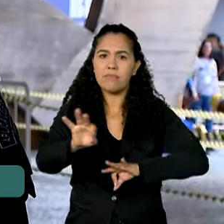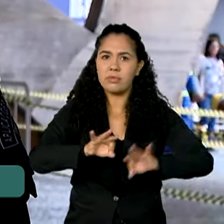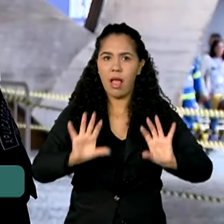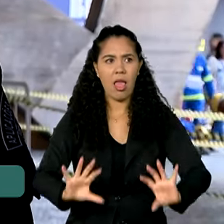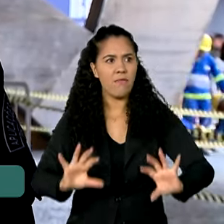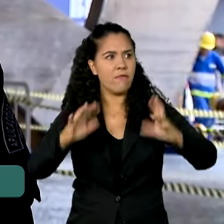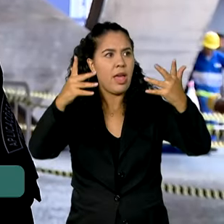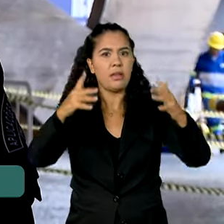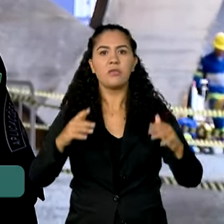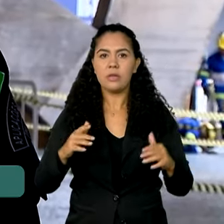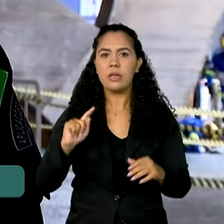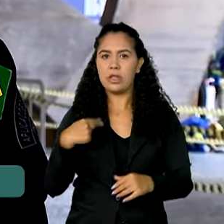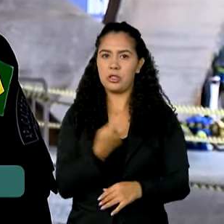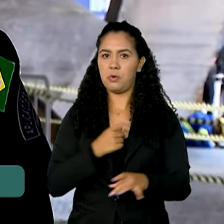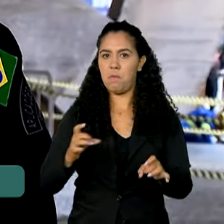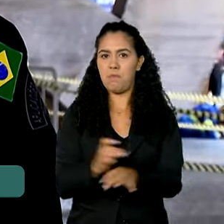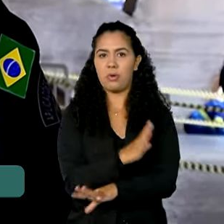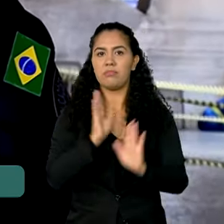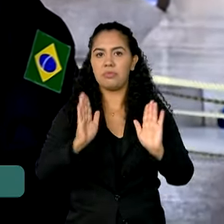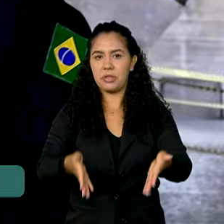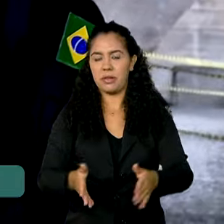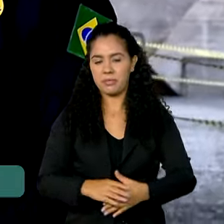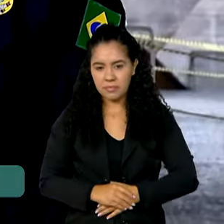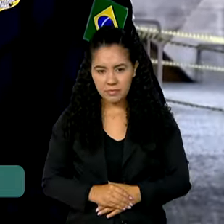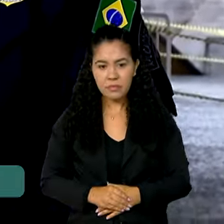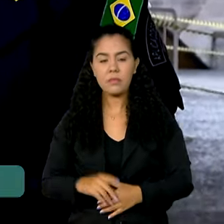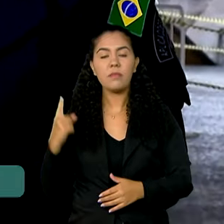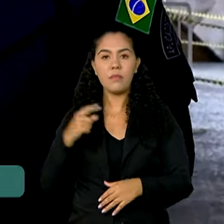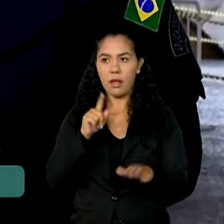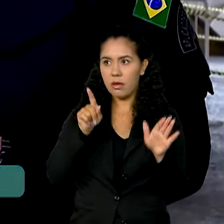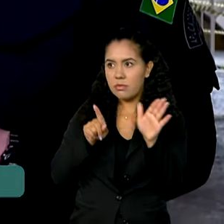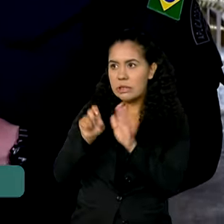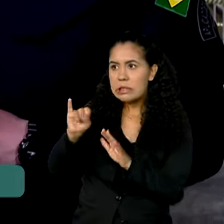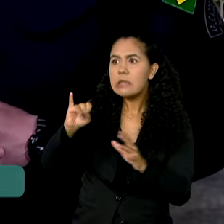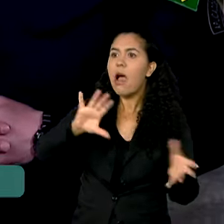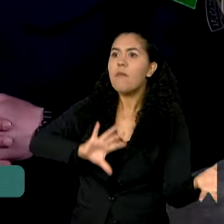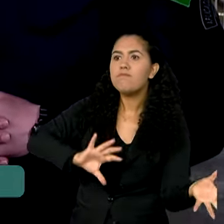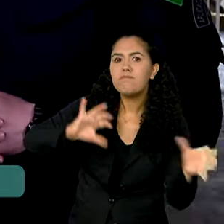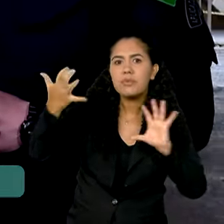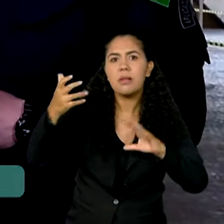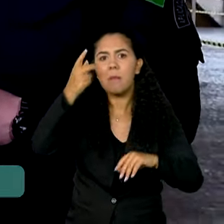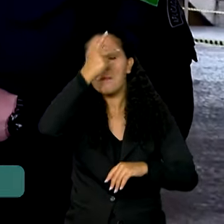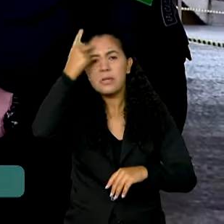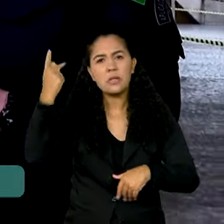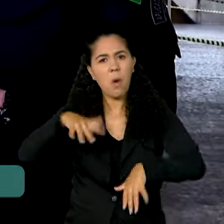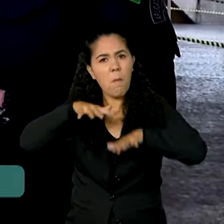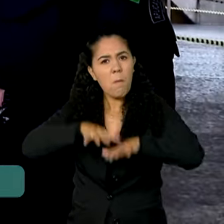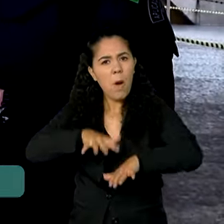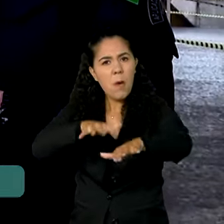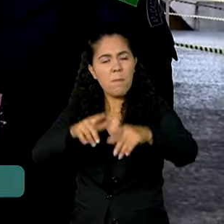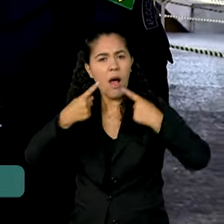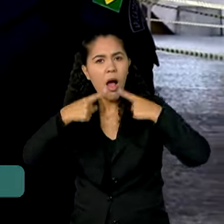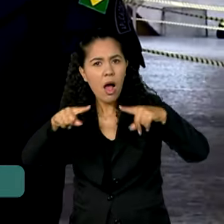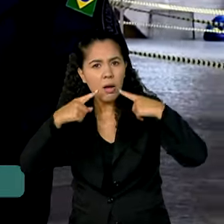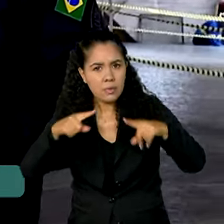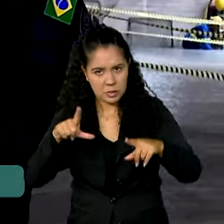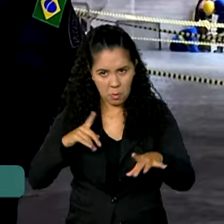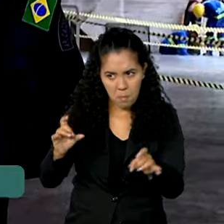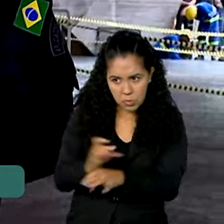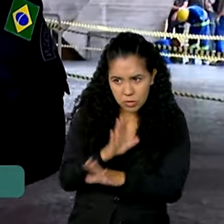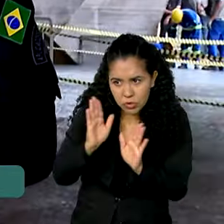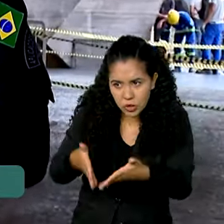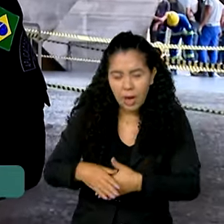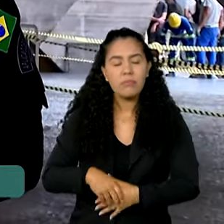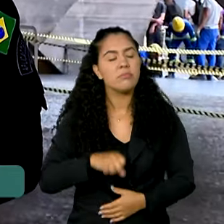a gente está preparado para isso. E vocês também estão preparados para outras eventualidades, como o caso de manifestações, para agir também de forma ostensiva? Sim, a gente